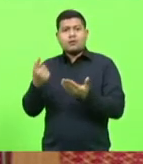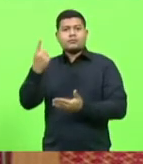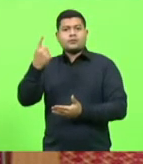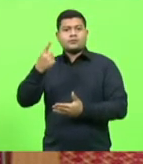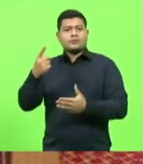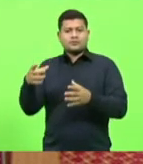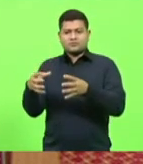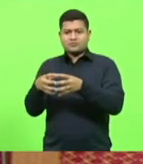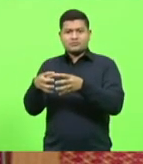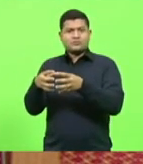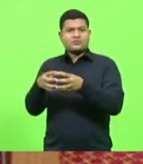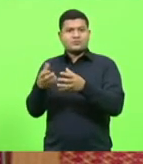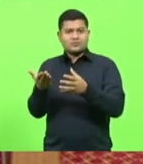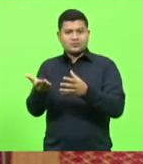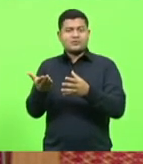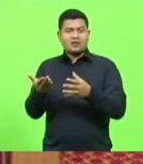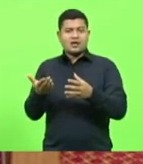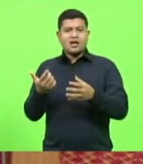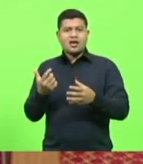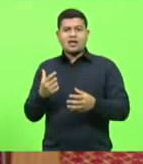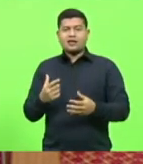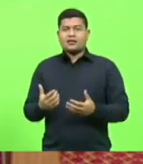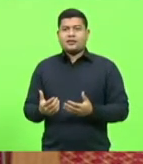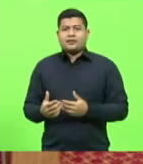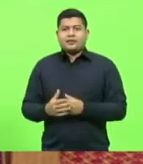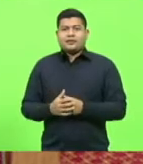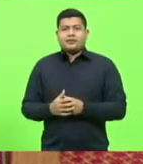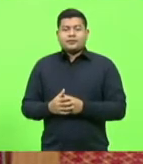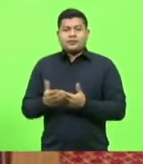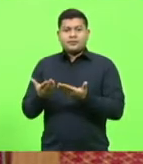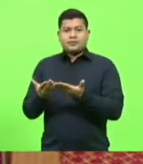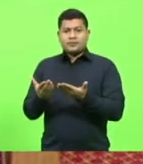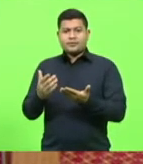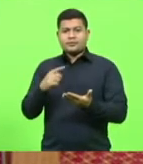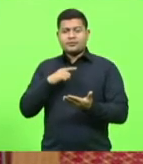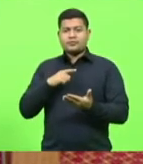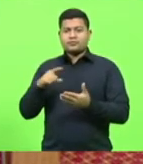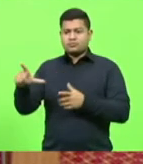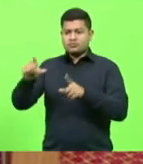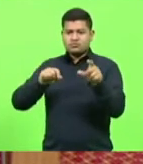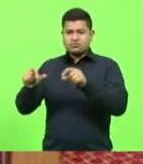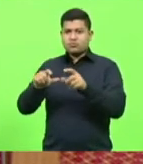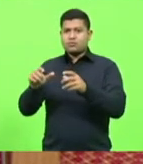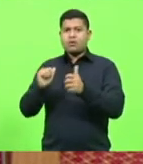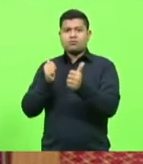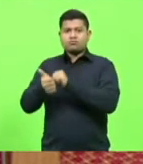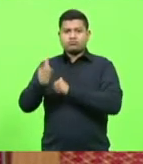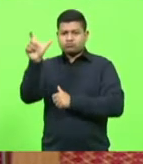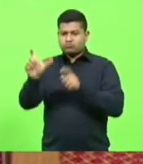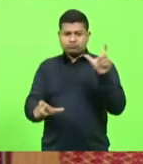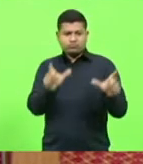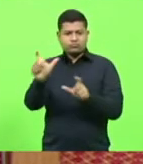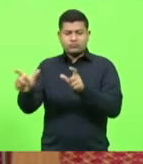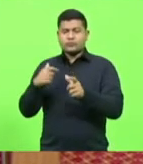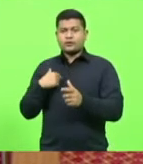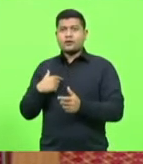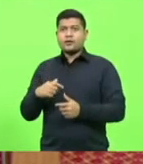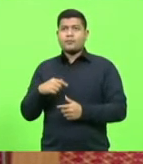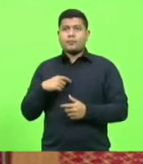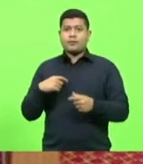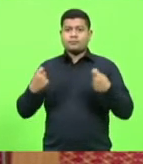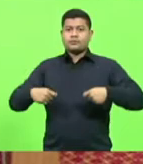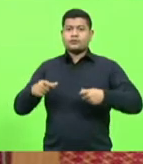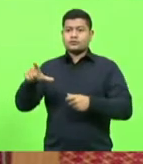com uma seleção de atletas, e aí teria que escolher um